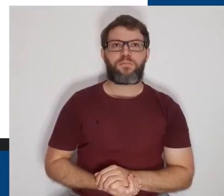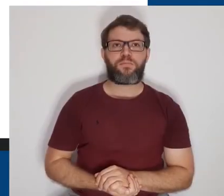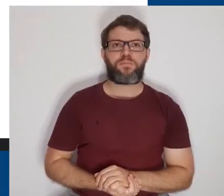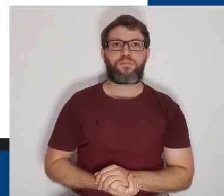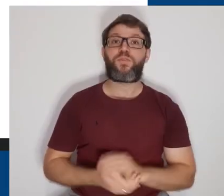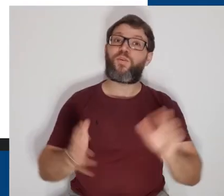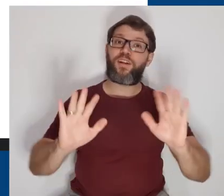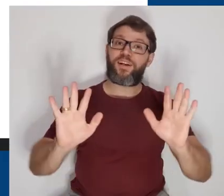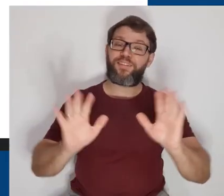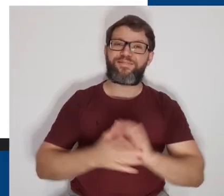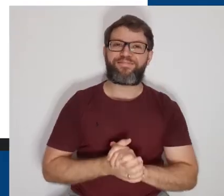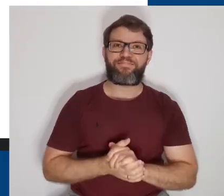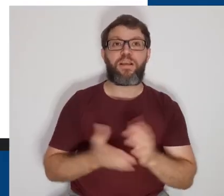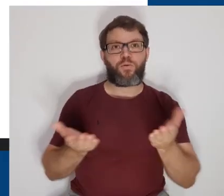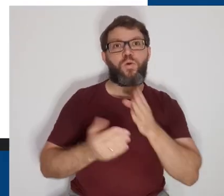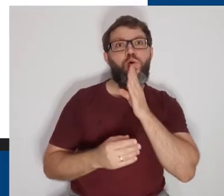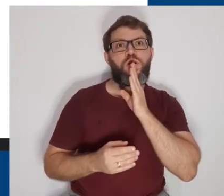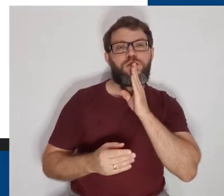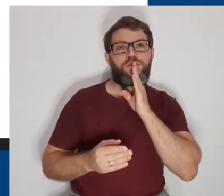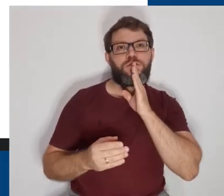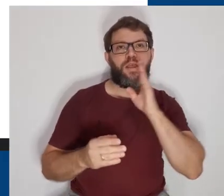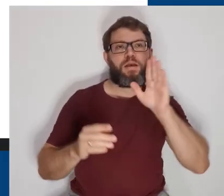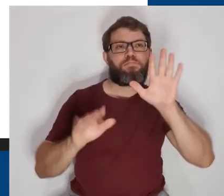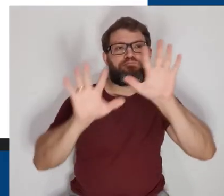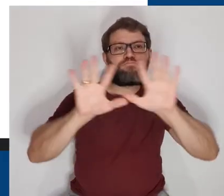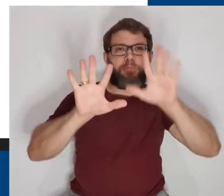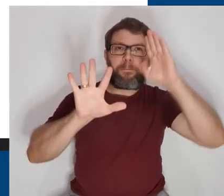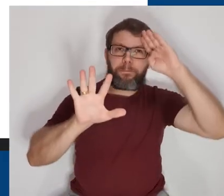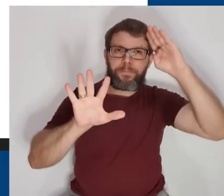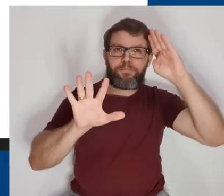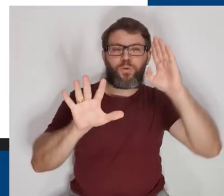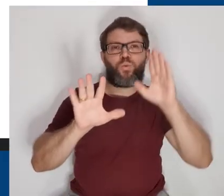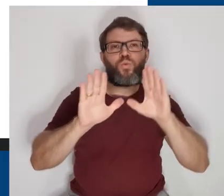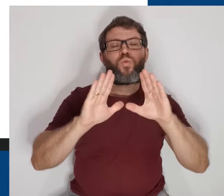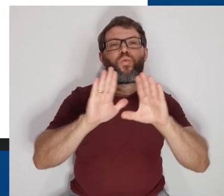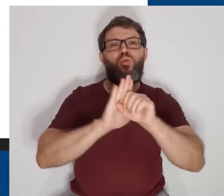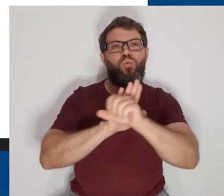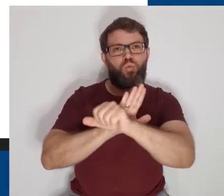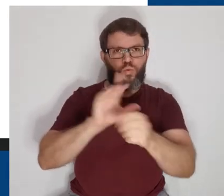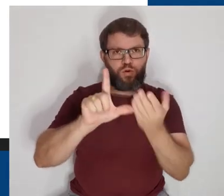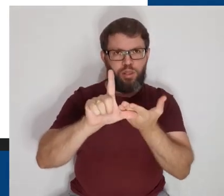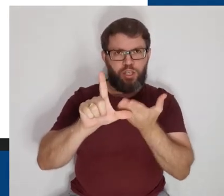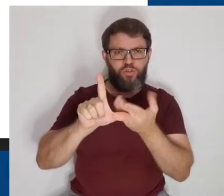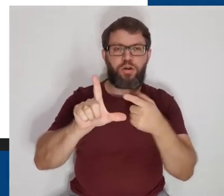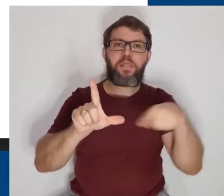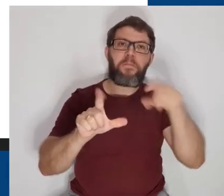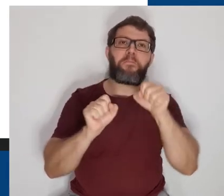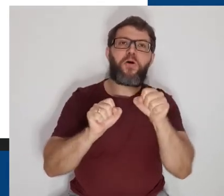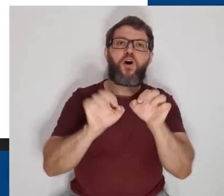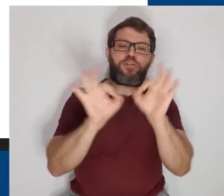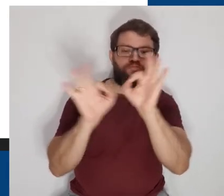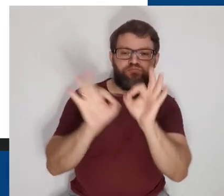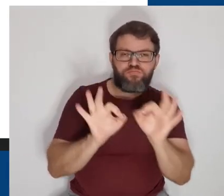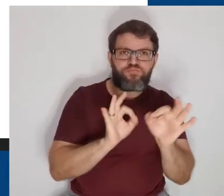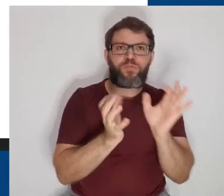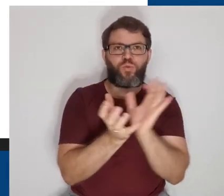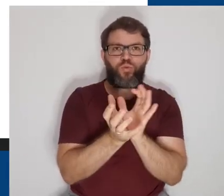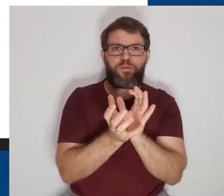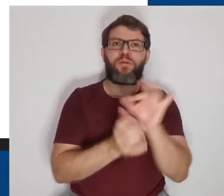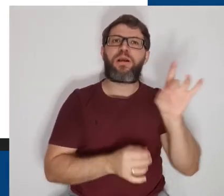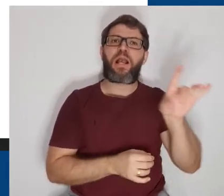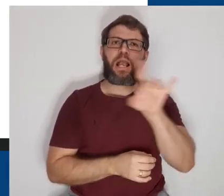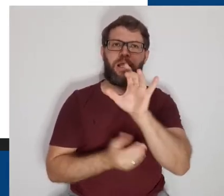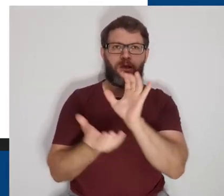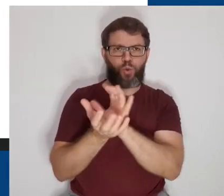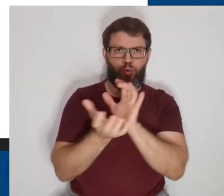Olá, vamos conhecer a Home do Google Classroom, aonde podemos administrar as nossas turmas. Cada turma em que estamos